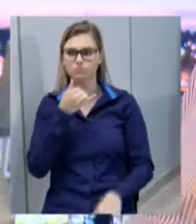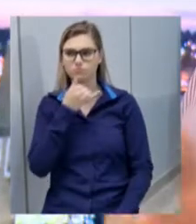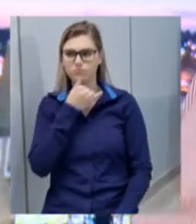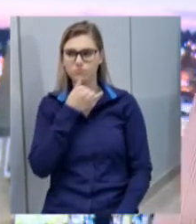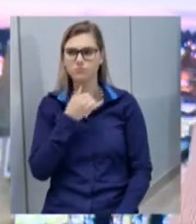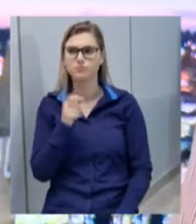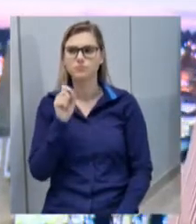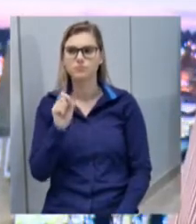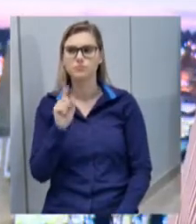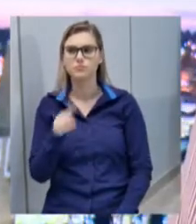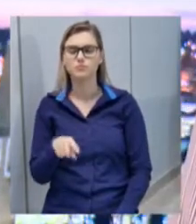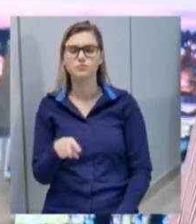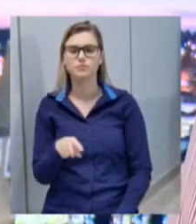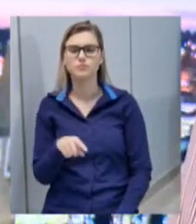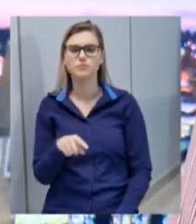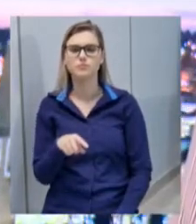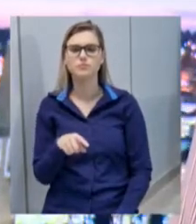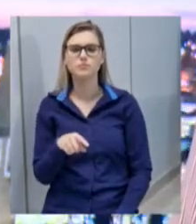foi que